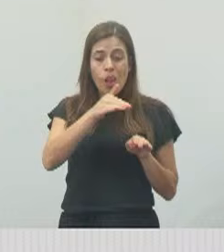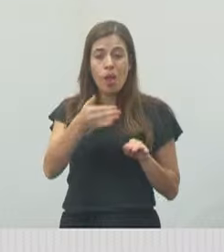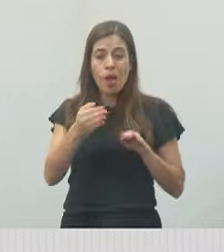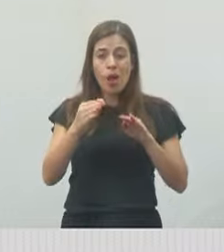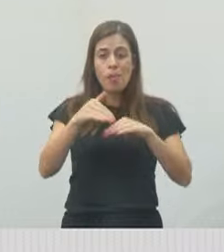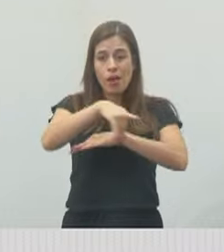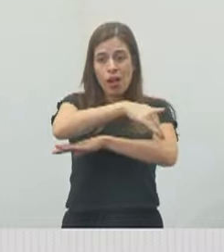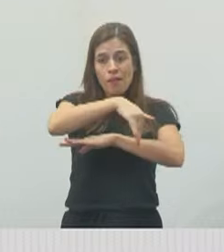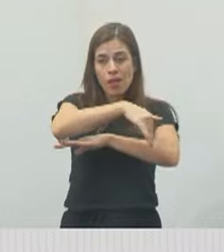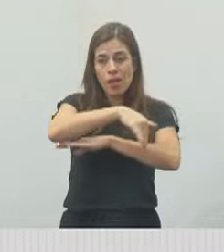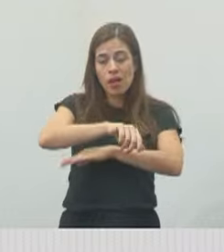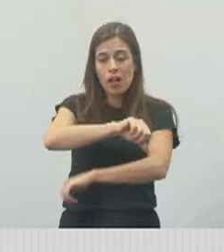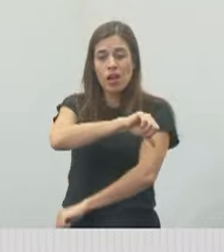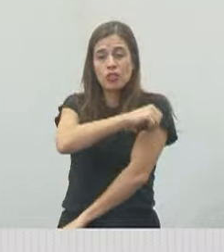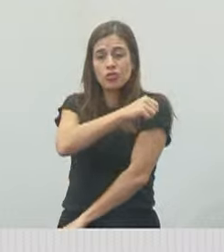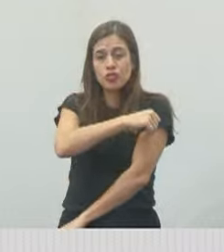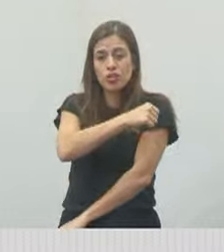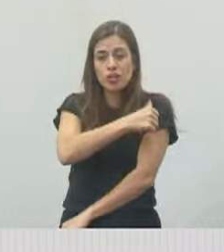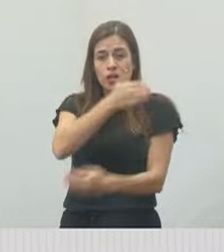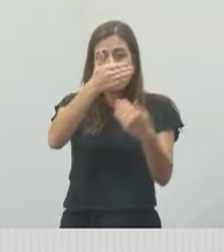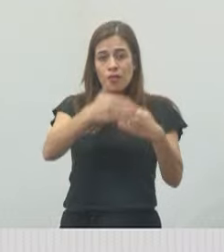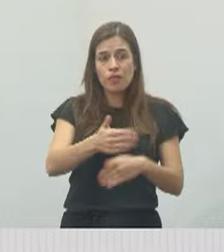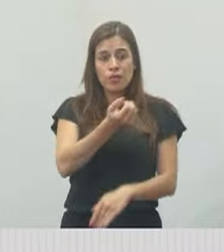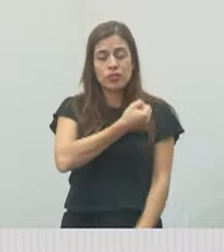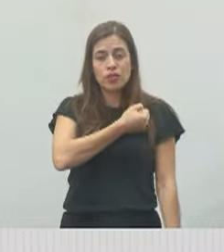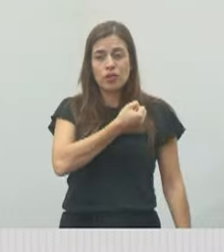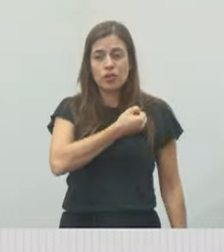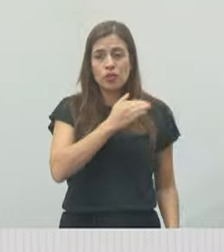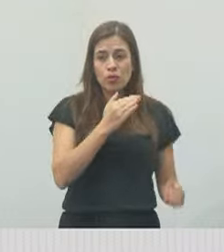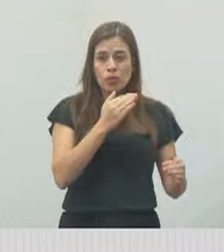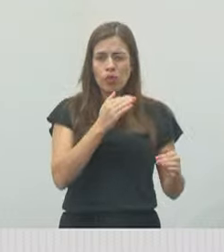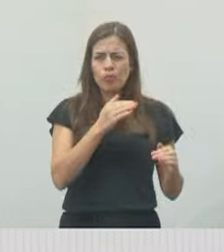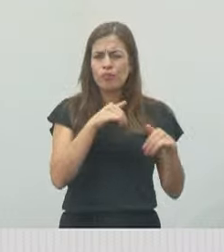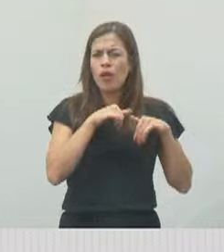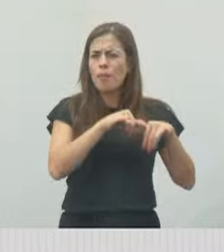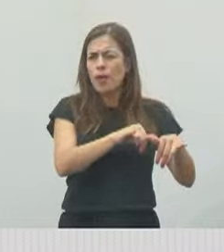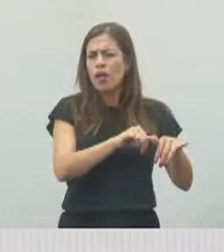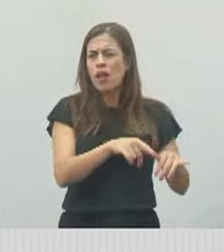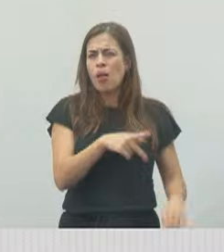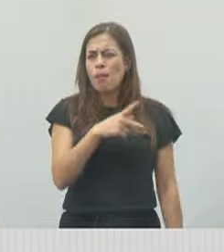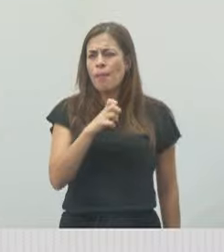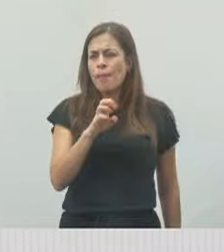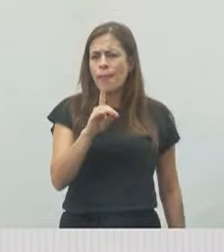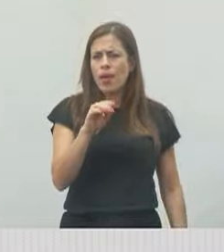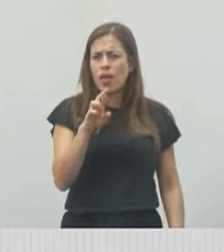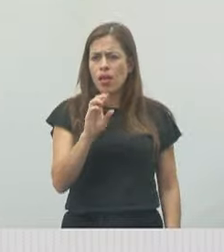Avenida Rio de Janeiro, ali de frente ao Mercadinho do Seu Pedro.